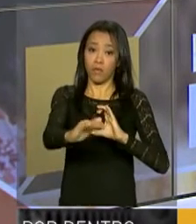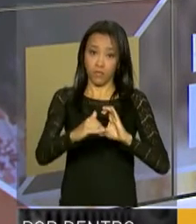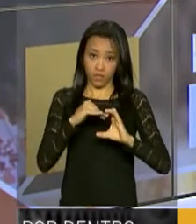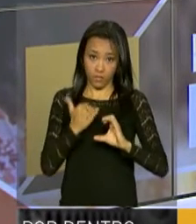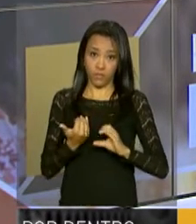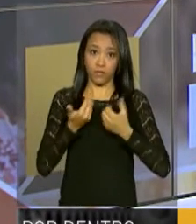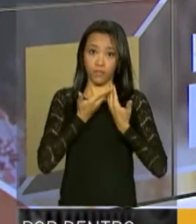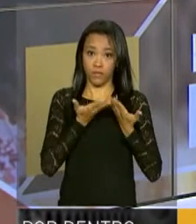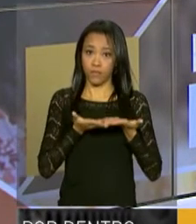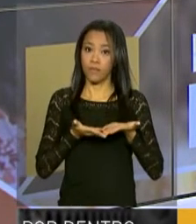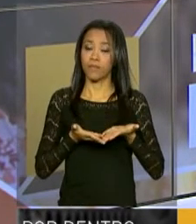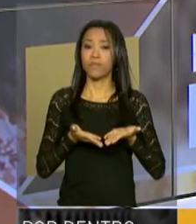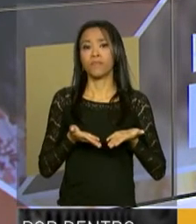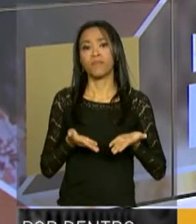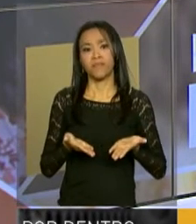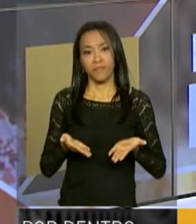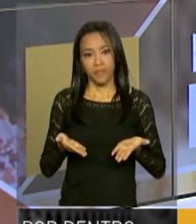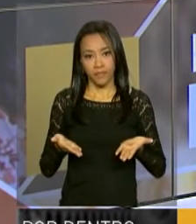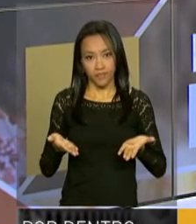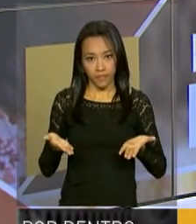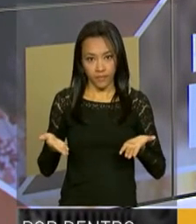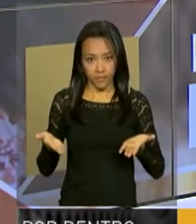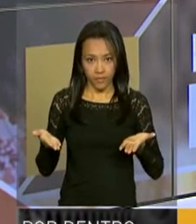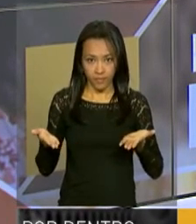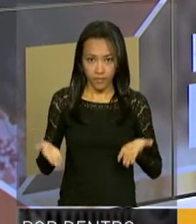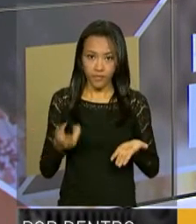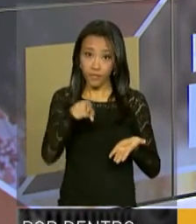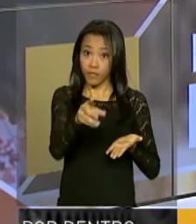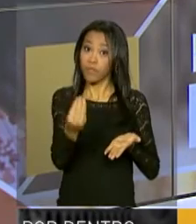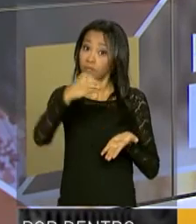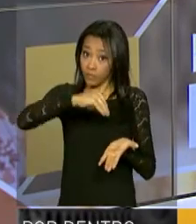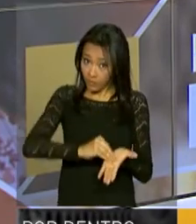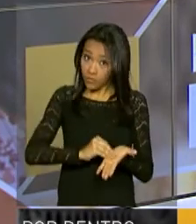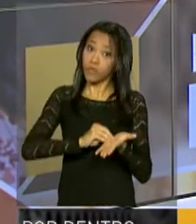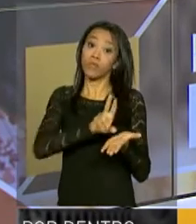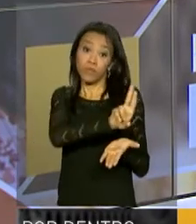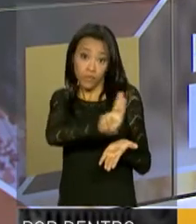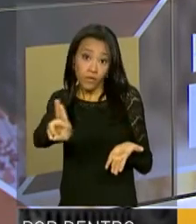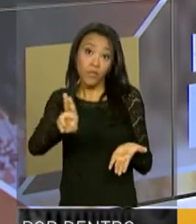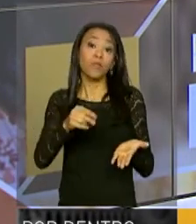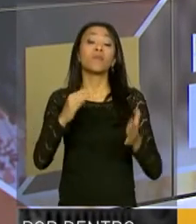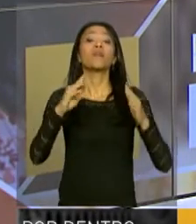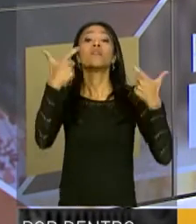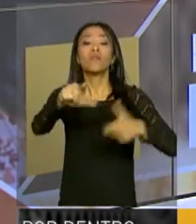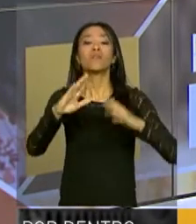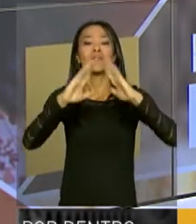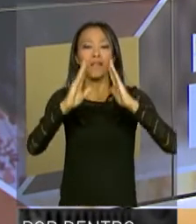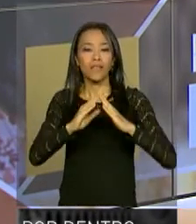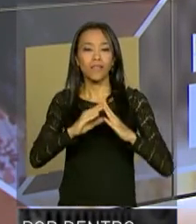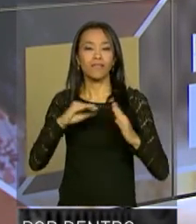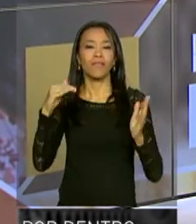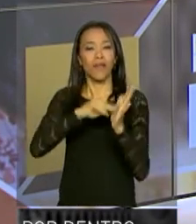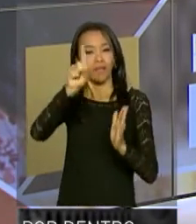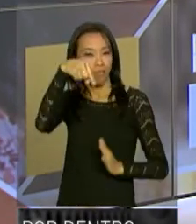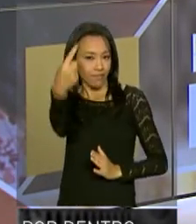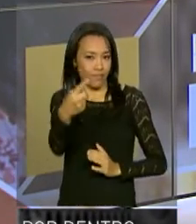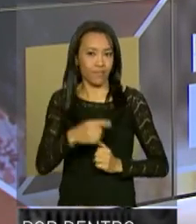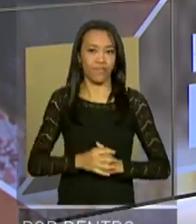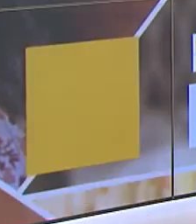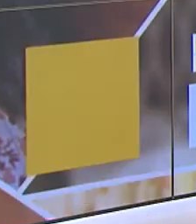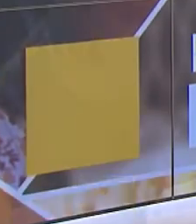tudo junto, arroba presidencia.gov.br e diga o seu nome e o da sua cidade. Até a próxima!